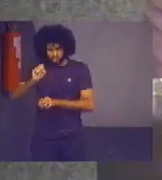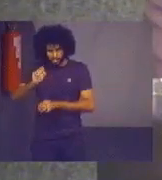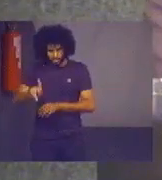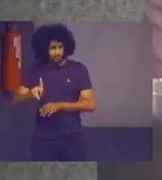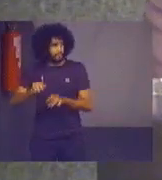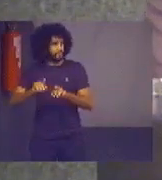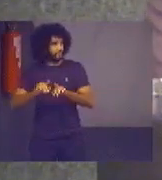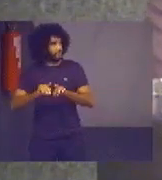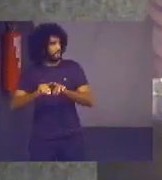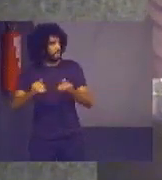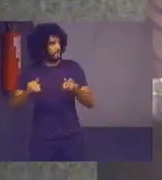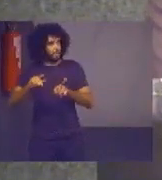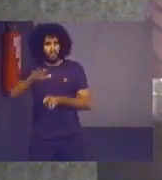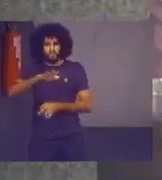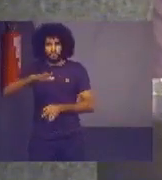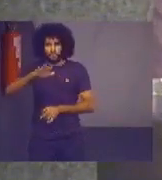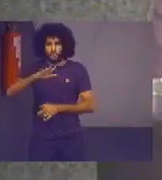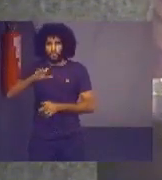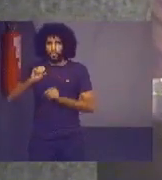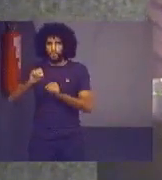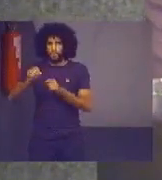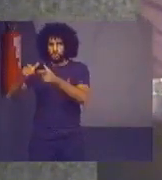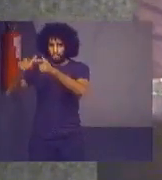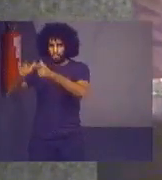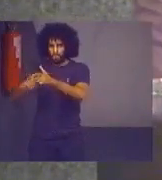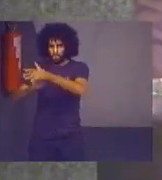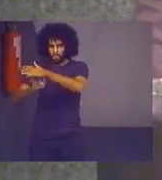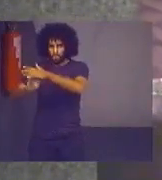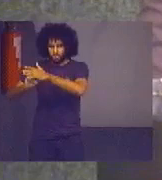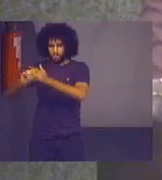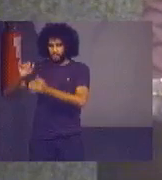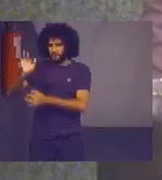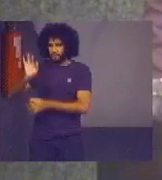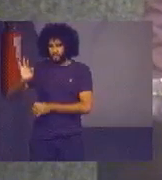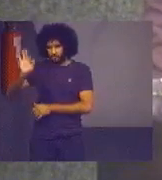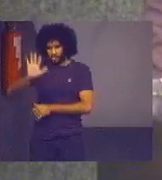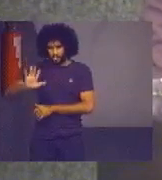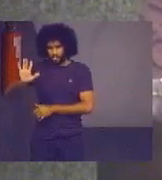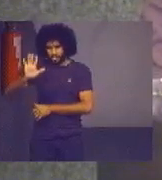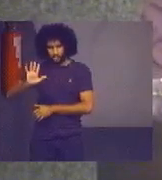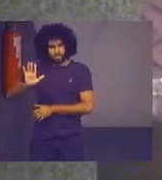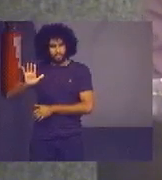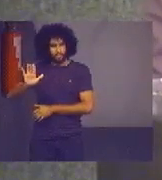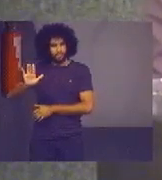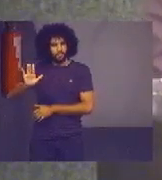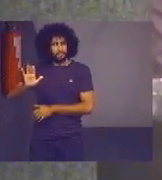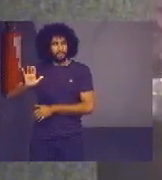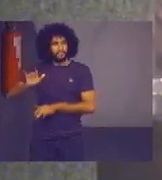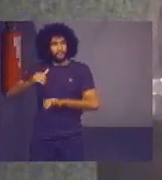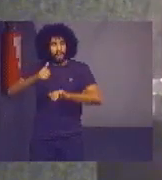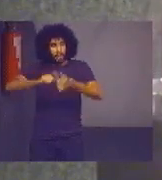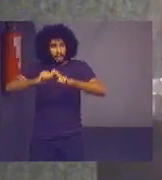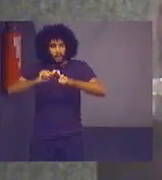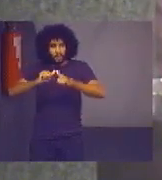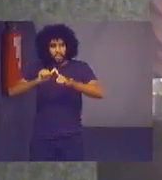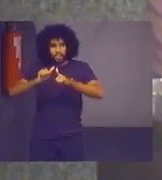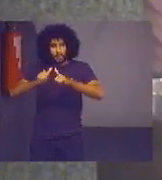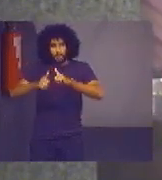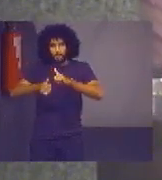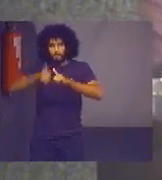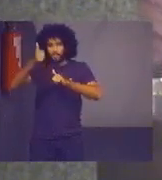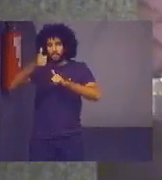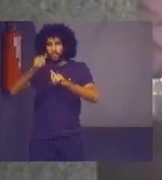está no âmbito dos órgãos federais. Agora, essa auditoria piloto ela serviu como um